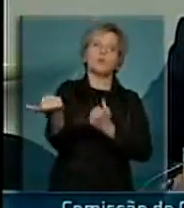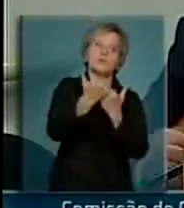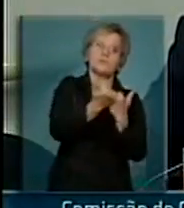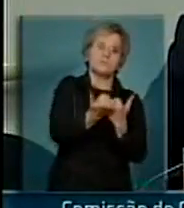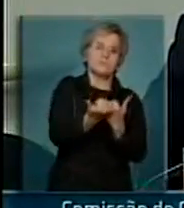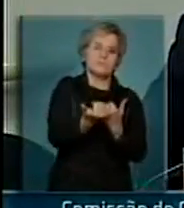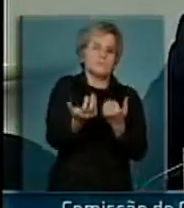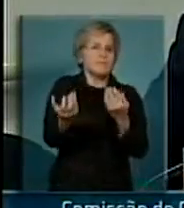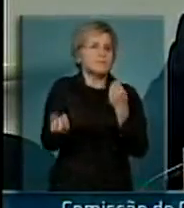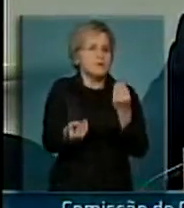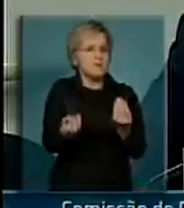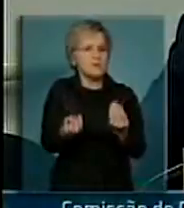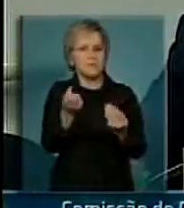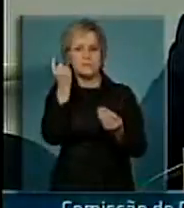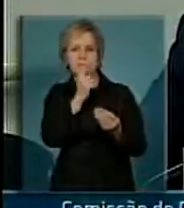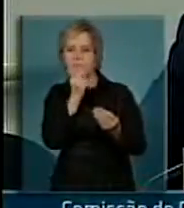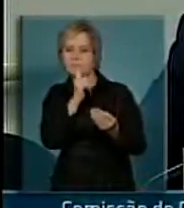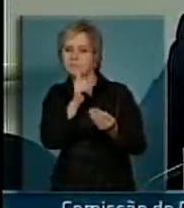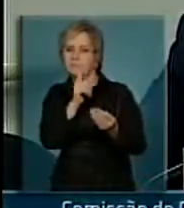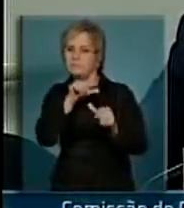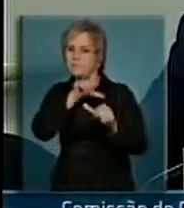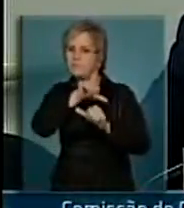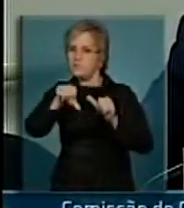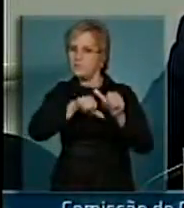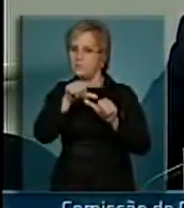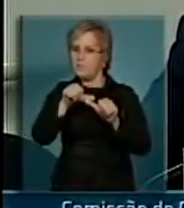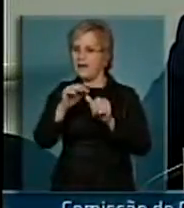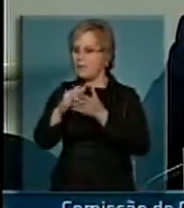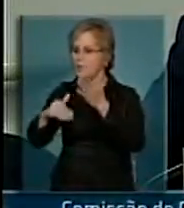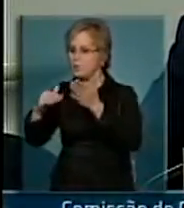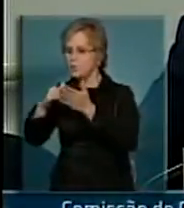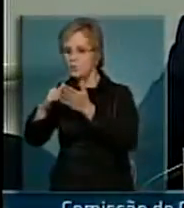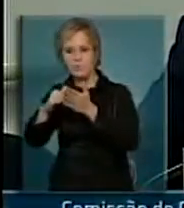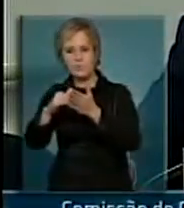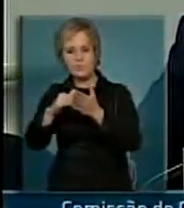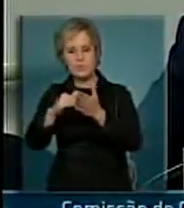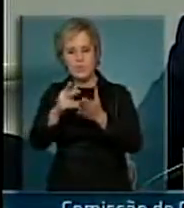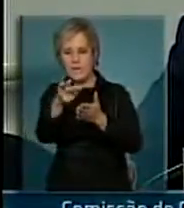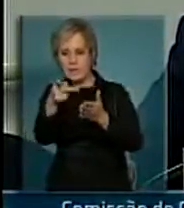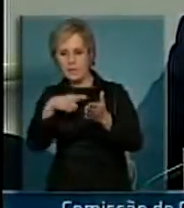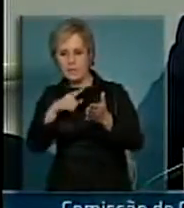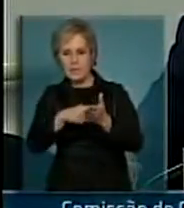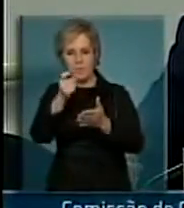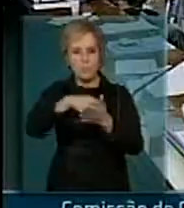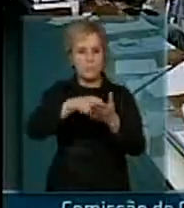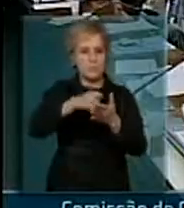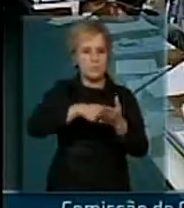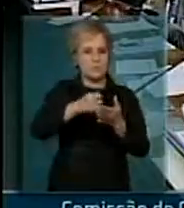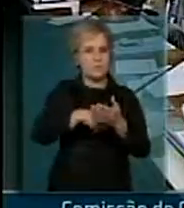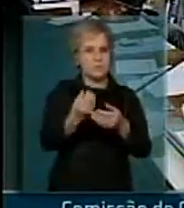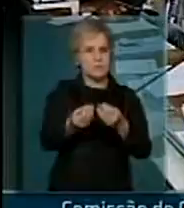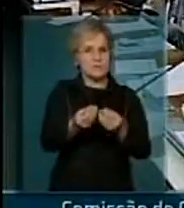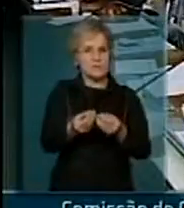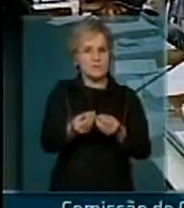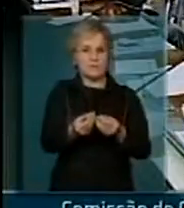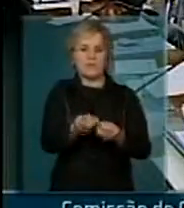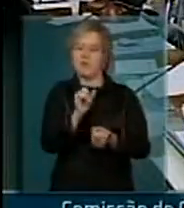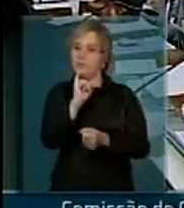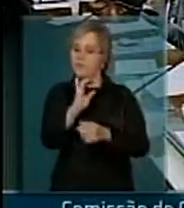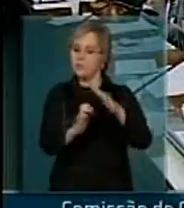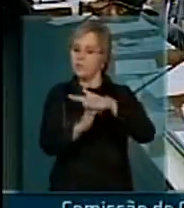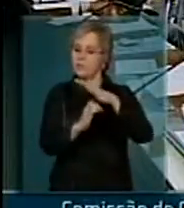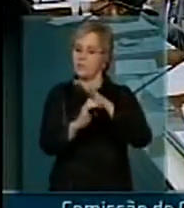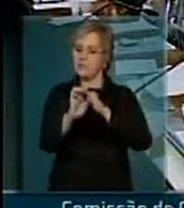porque você transforma tudo em multa, se a emissora é uma emissora grande, é conveniente